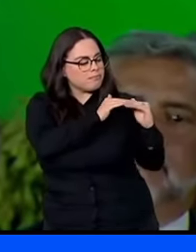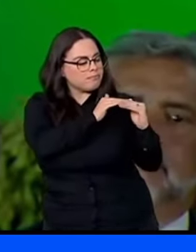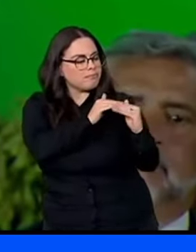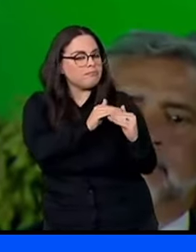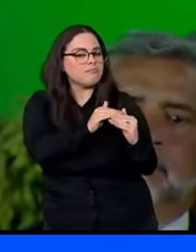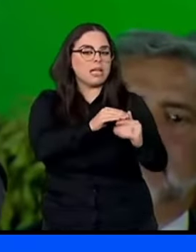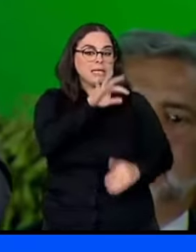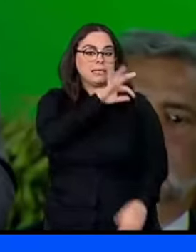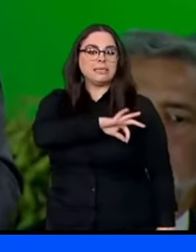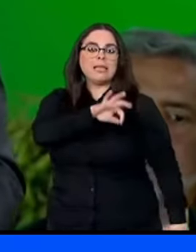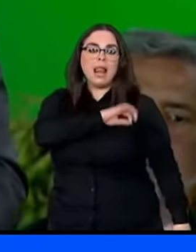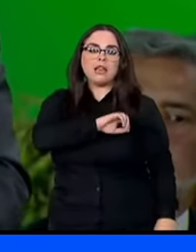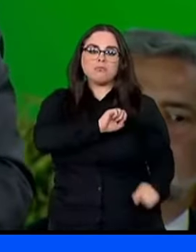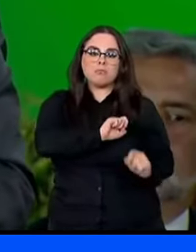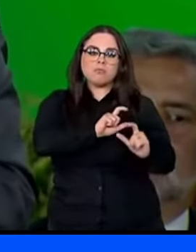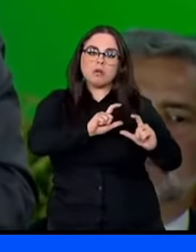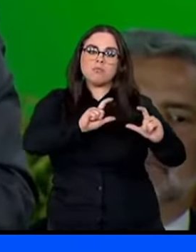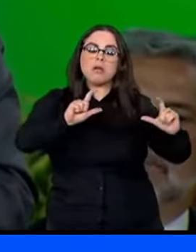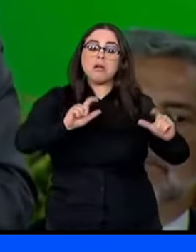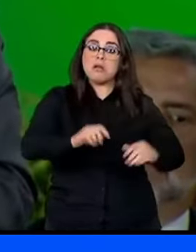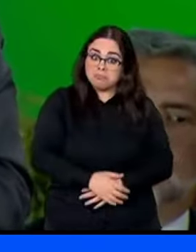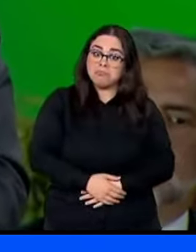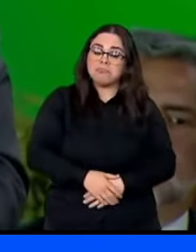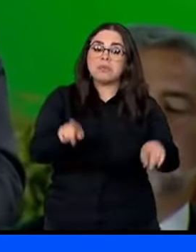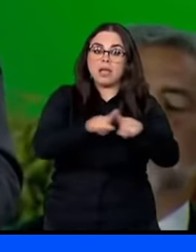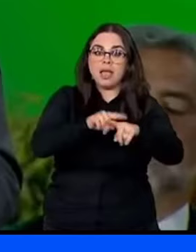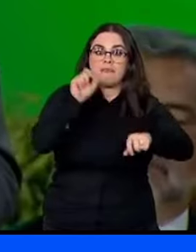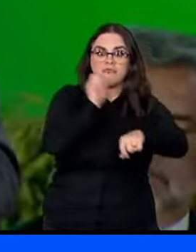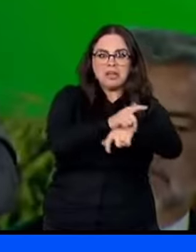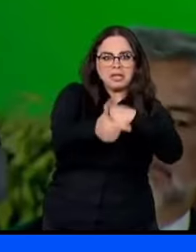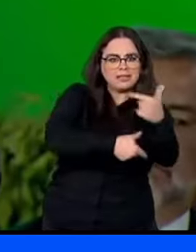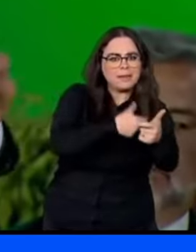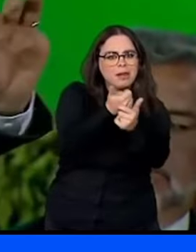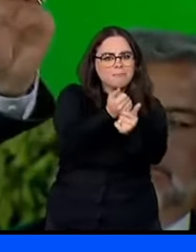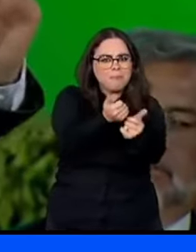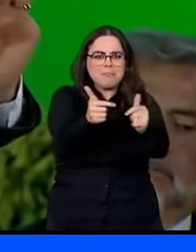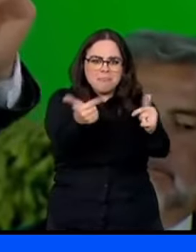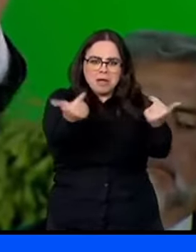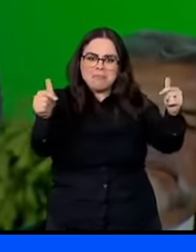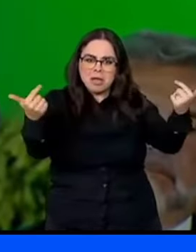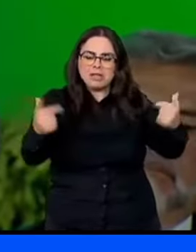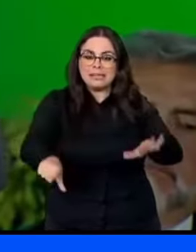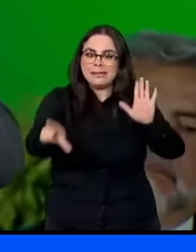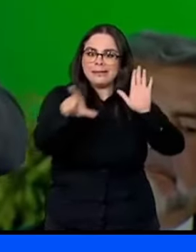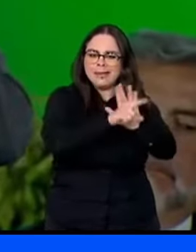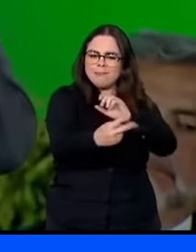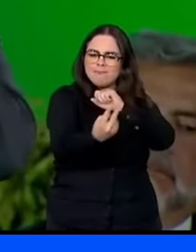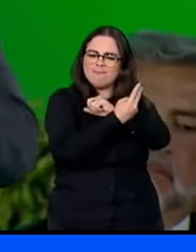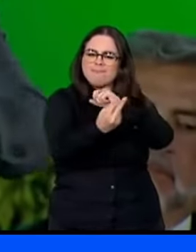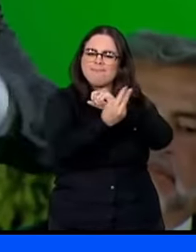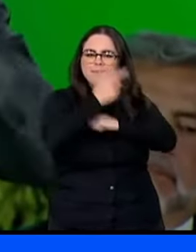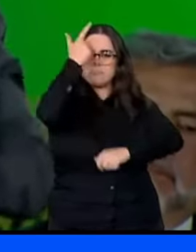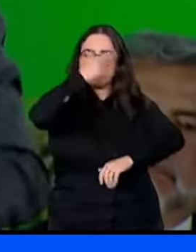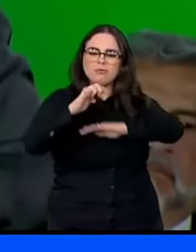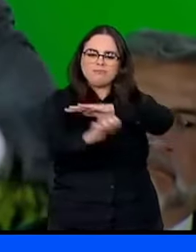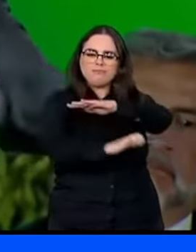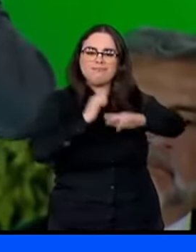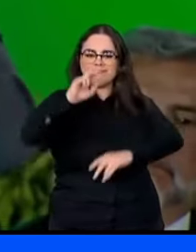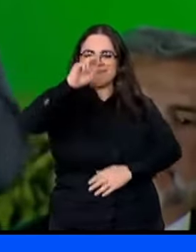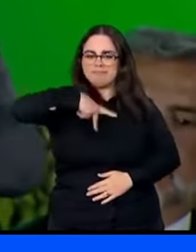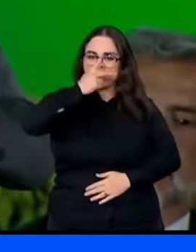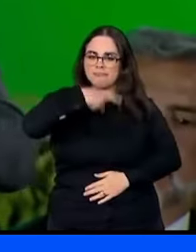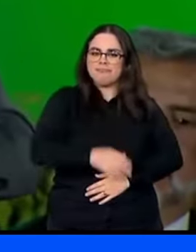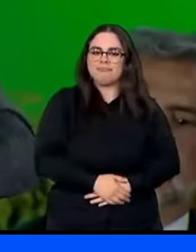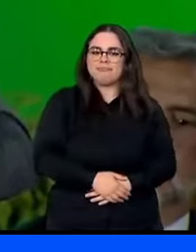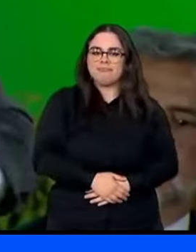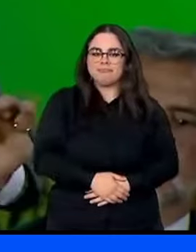temos a massa salarial crescendo Nós temos o emprego crescendo Nós temos leis para proteger os empreendedores individuais